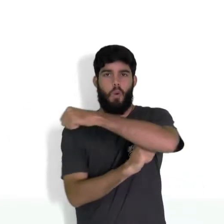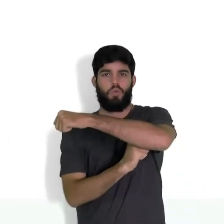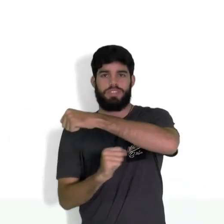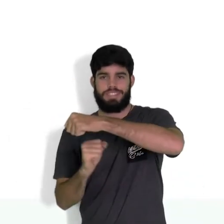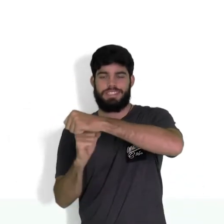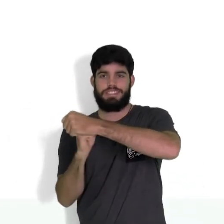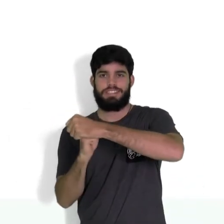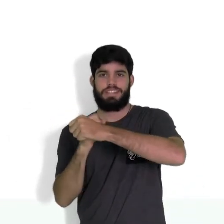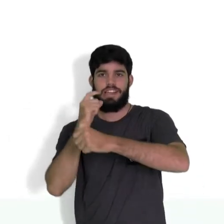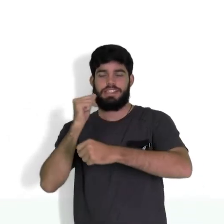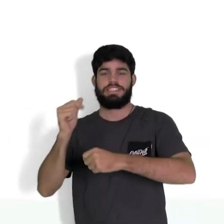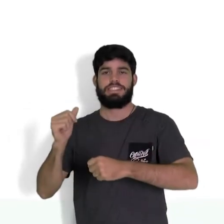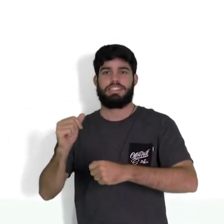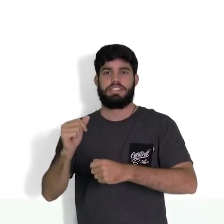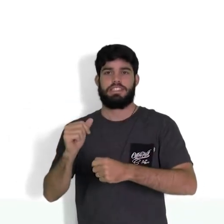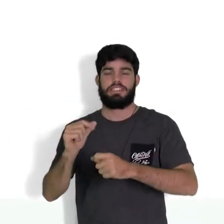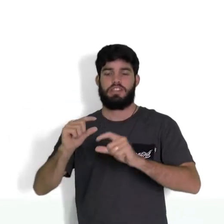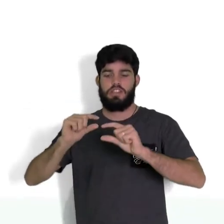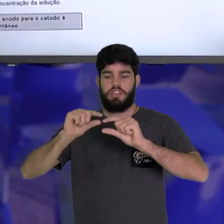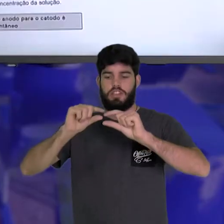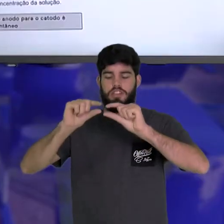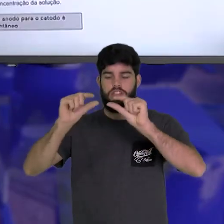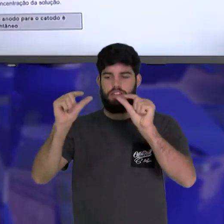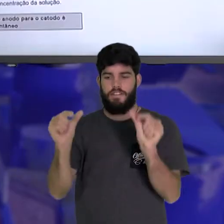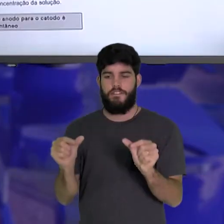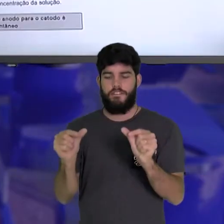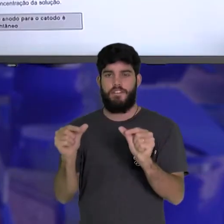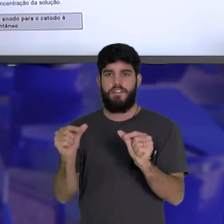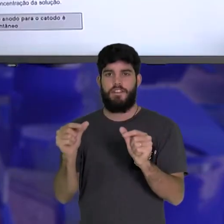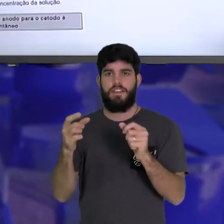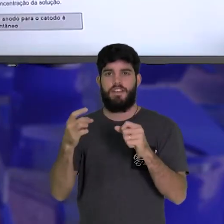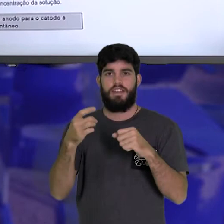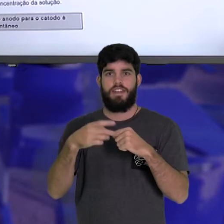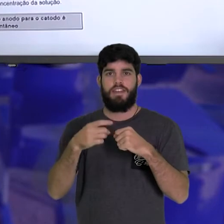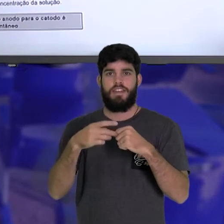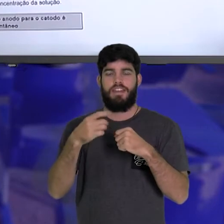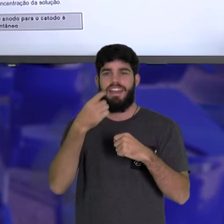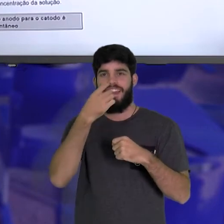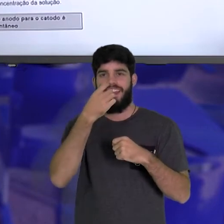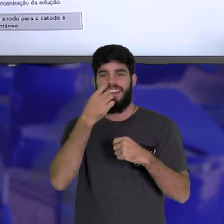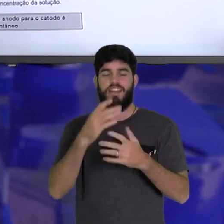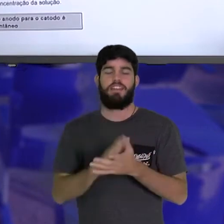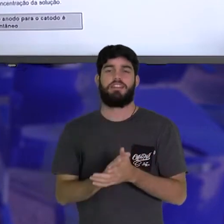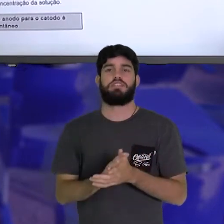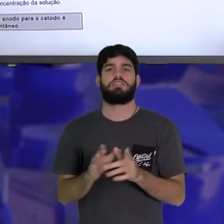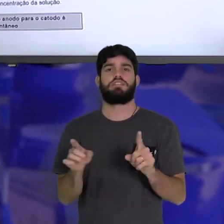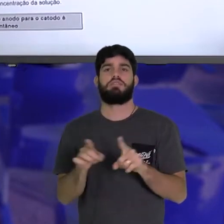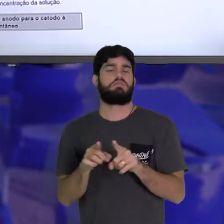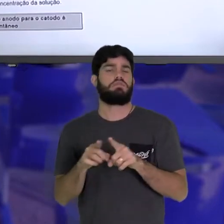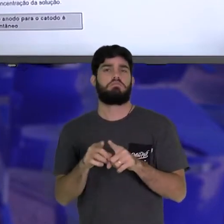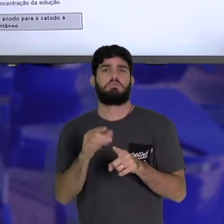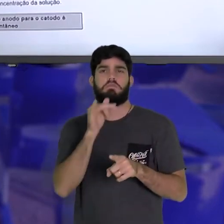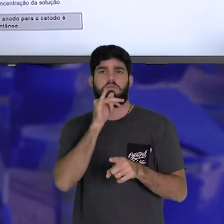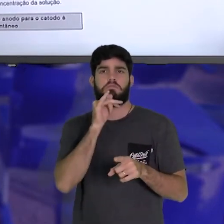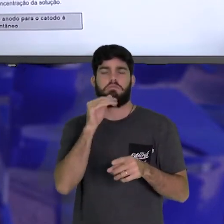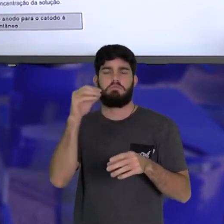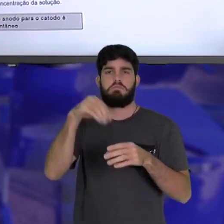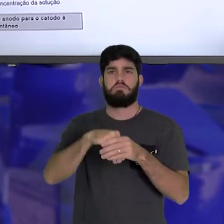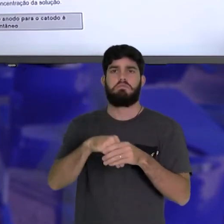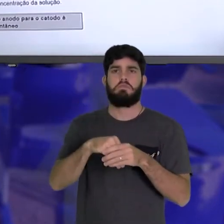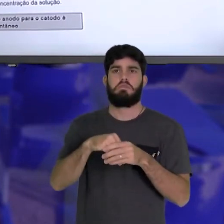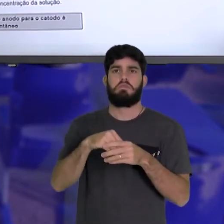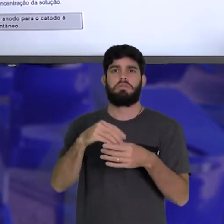em forma de U, onde a gente coloca um sal, por exemplo, água com